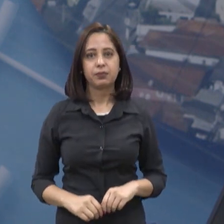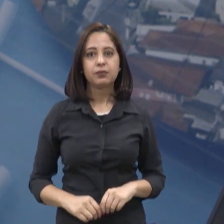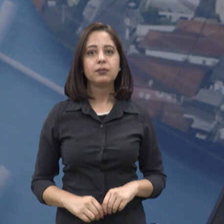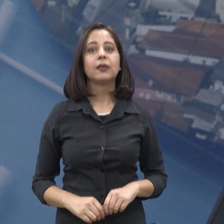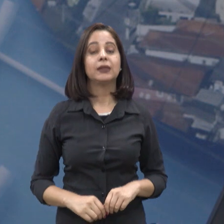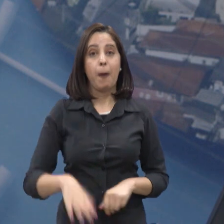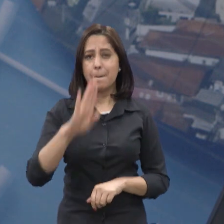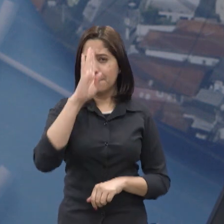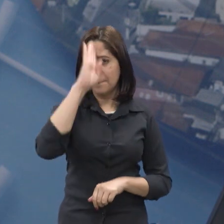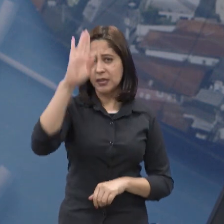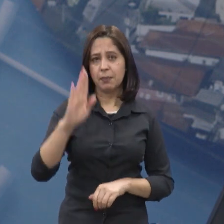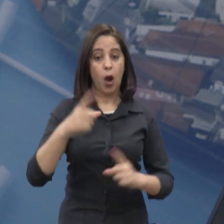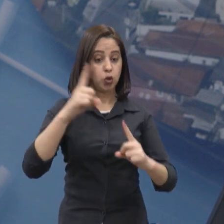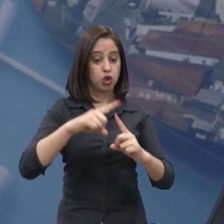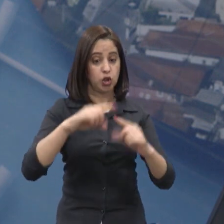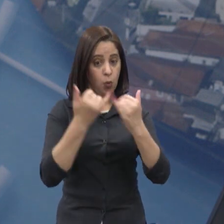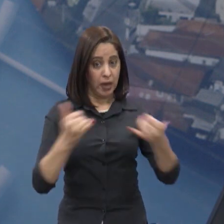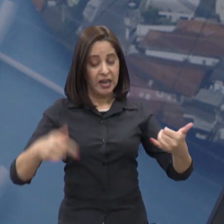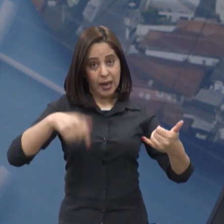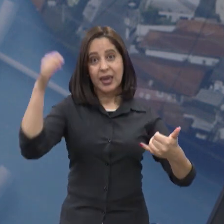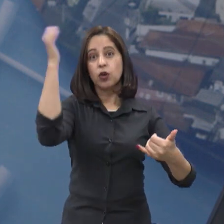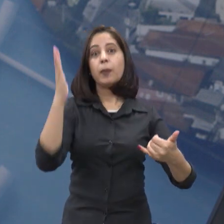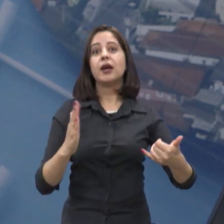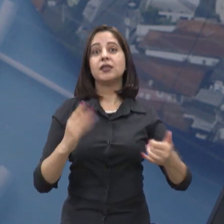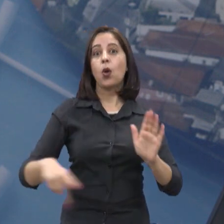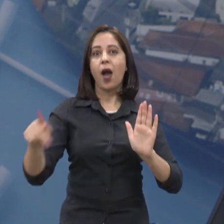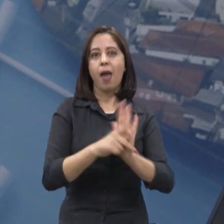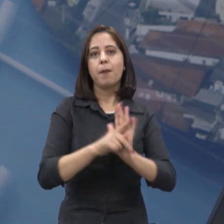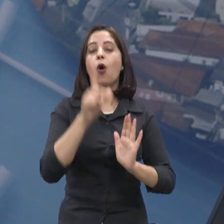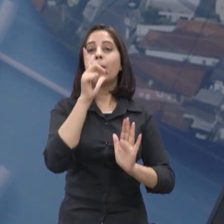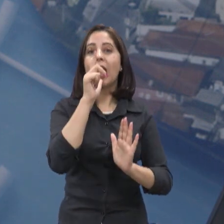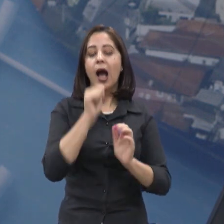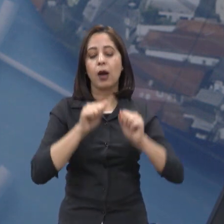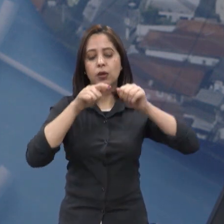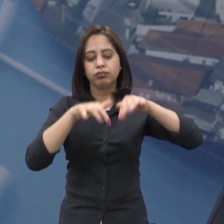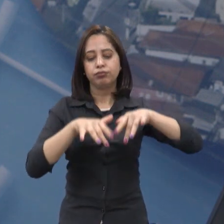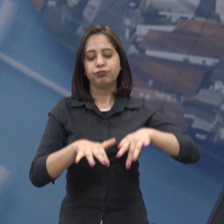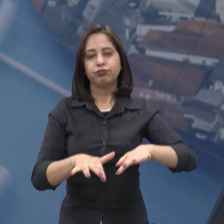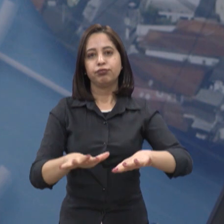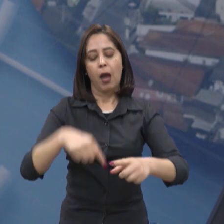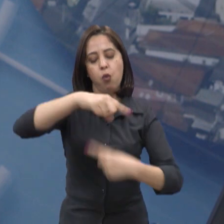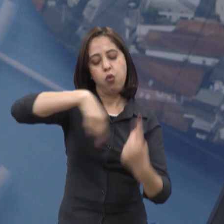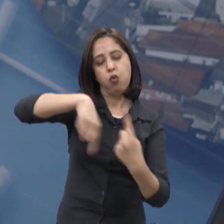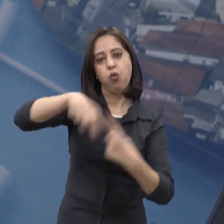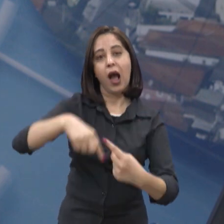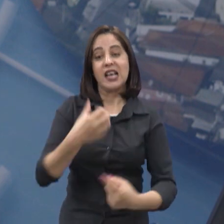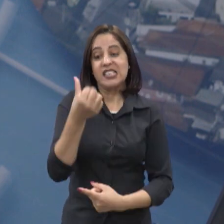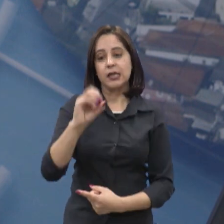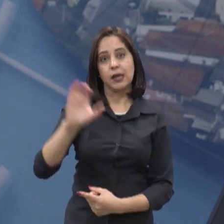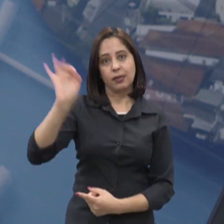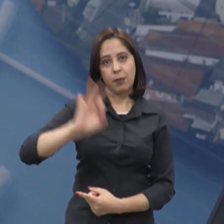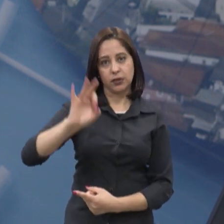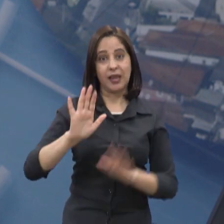principal fonte de energia aqui do Brasil vem das usinas hidrelétricas, totalizando 60%, mas nossa